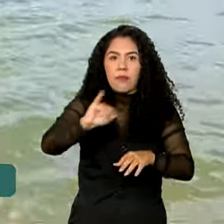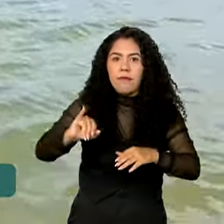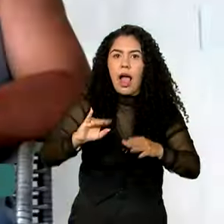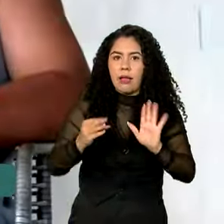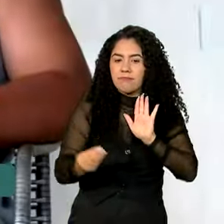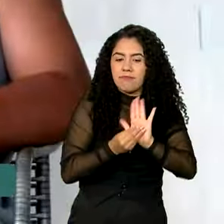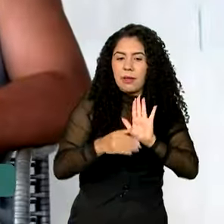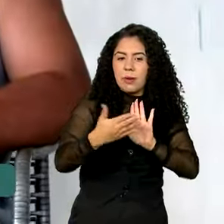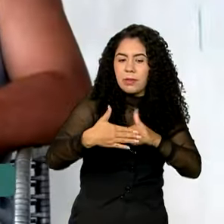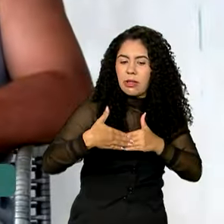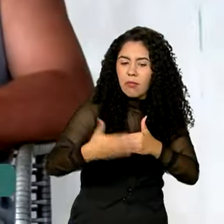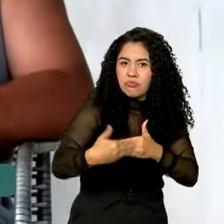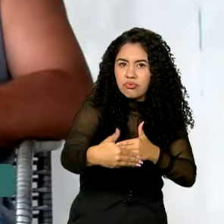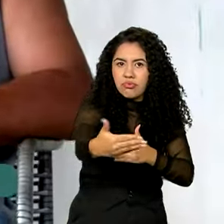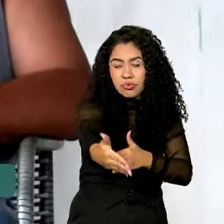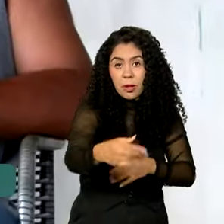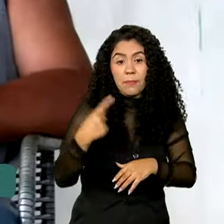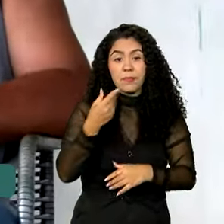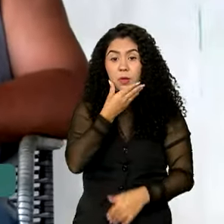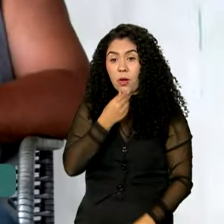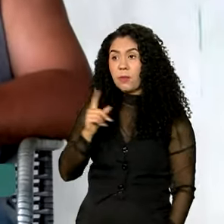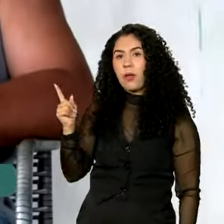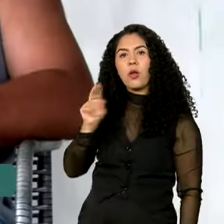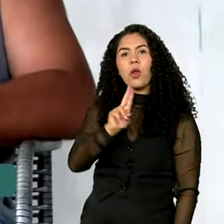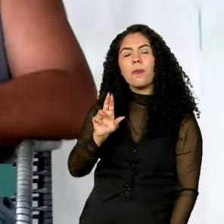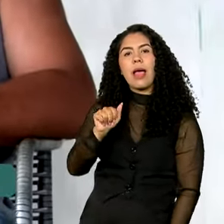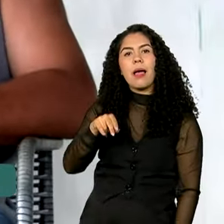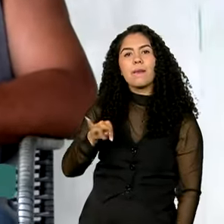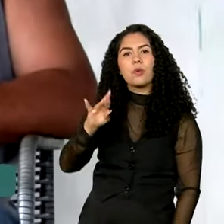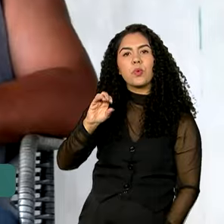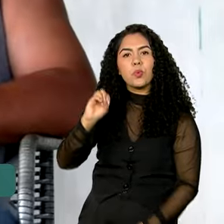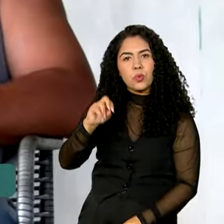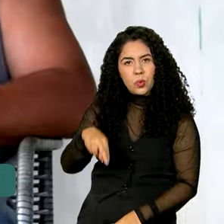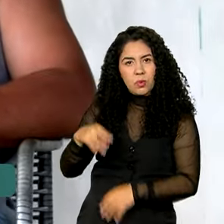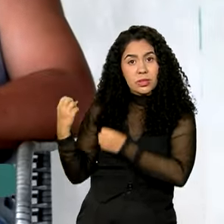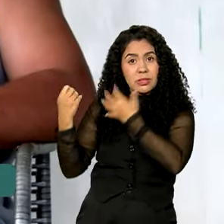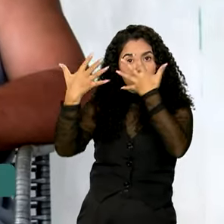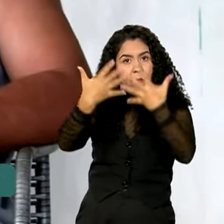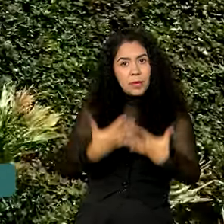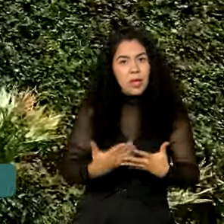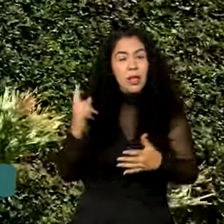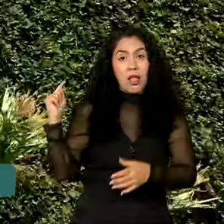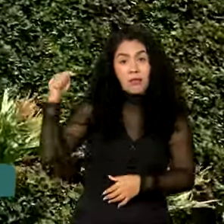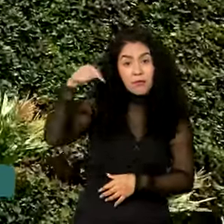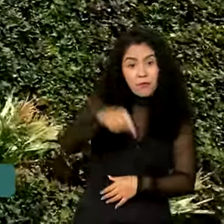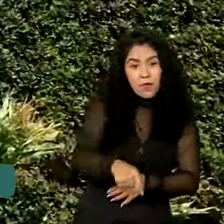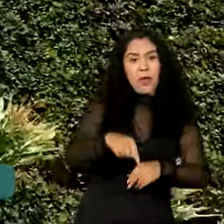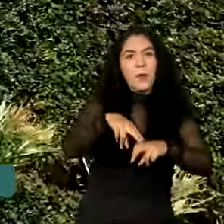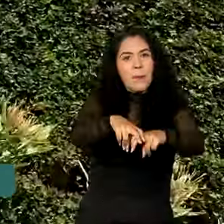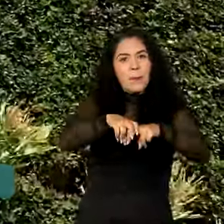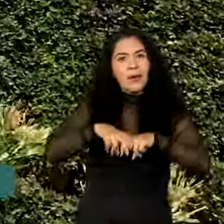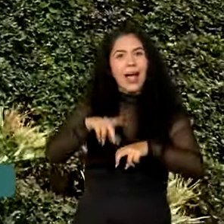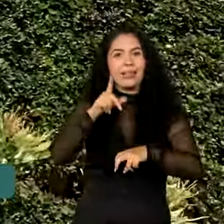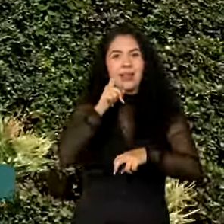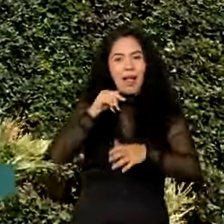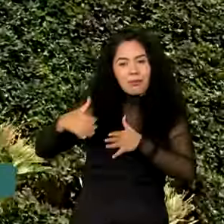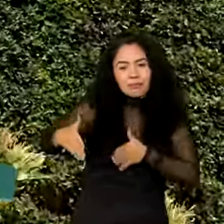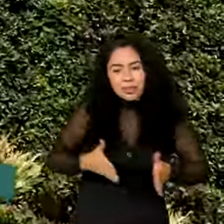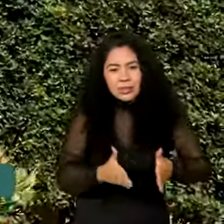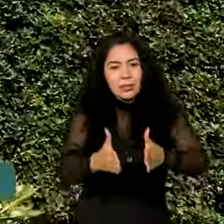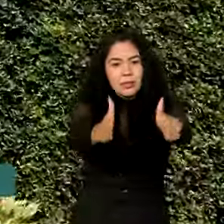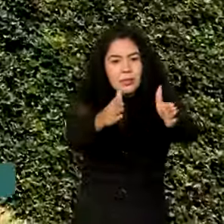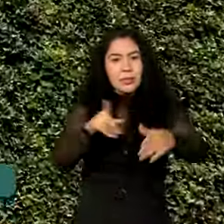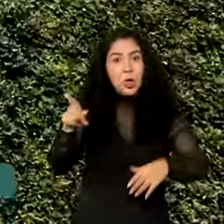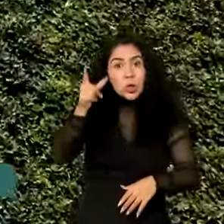traçado. Seu Hamilton conta que veio para a região por causa do canal. Segundo o agricultor, quando